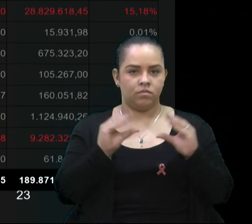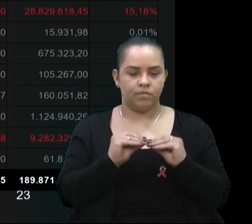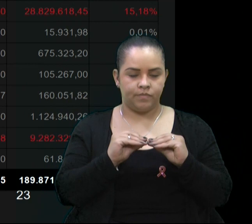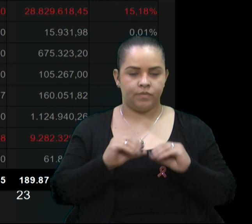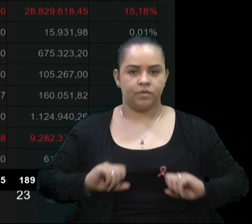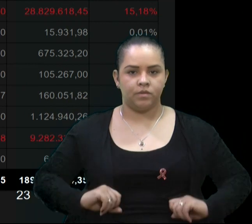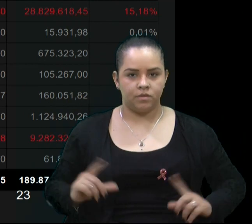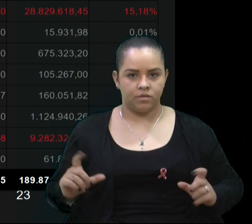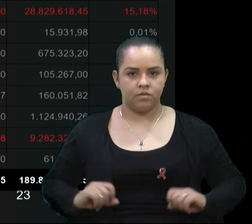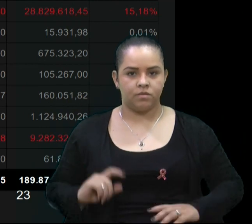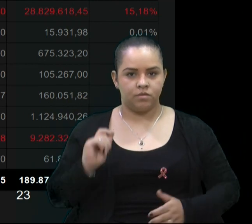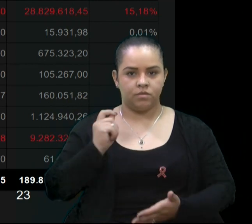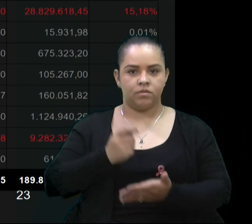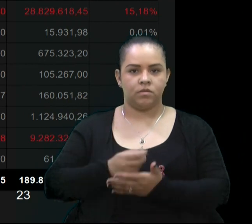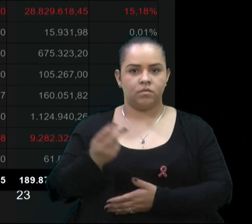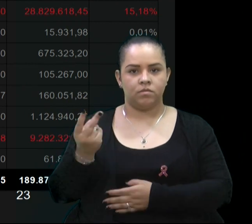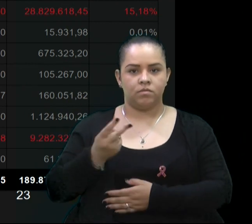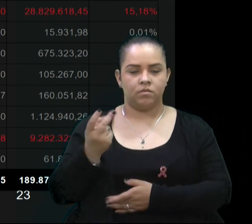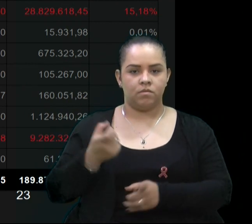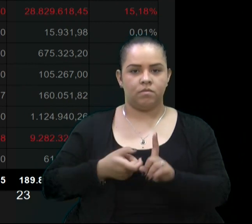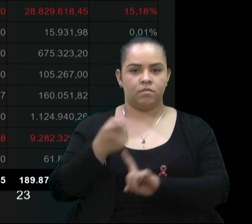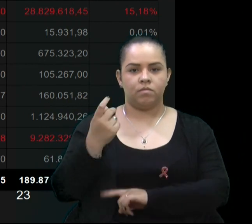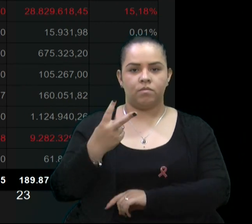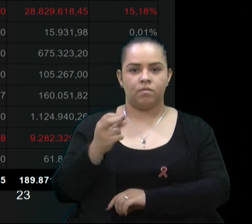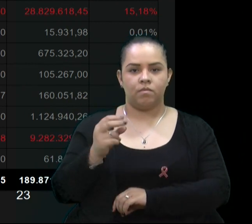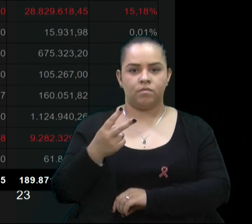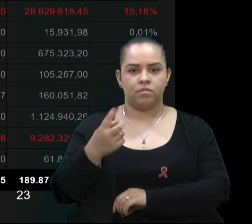paga no segundo trimestre de 2021.